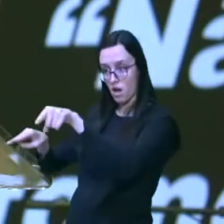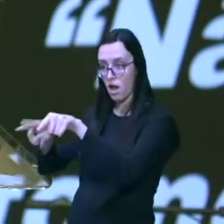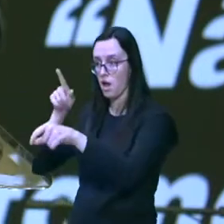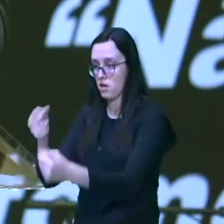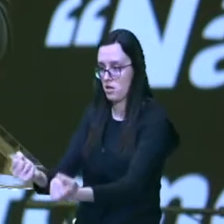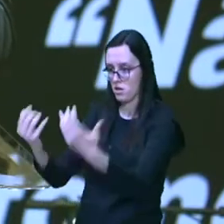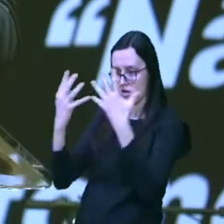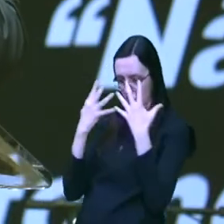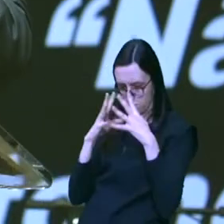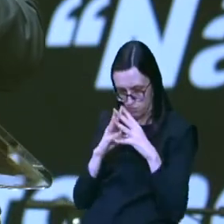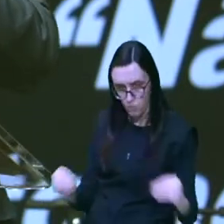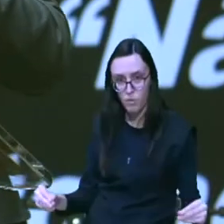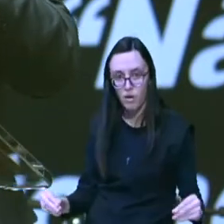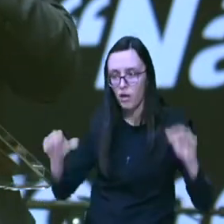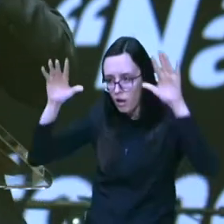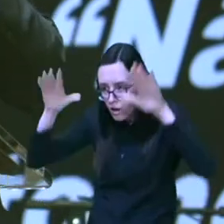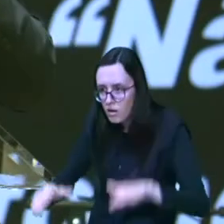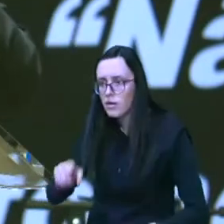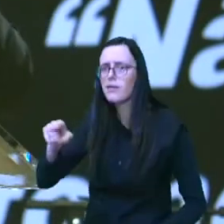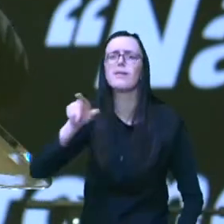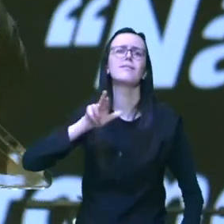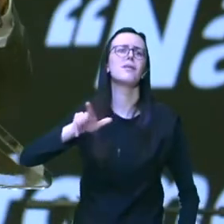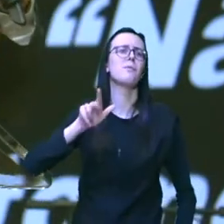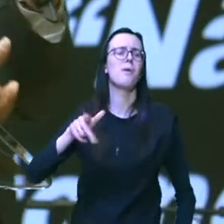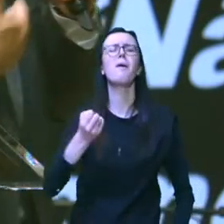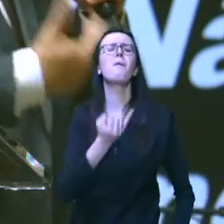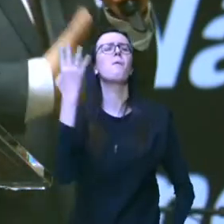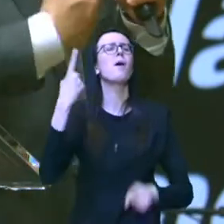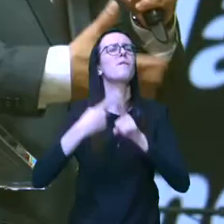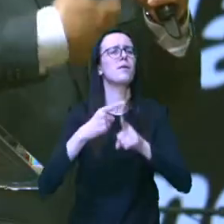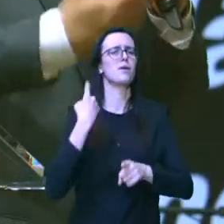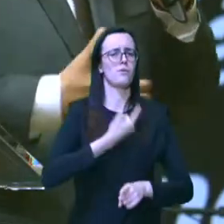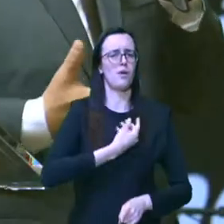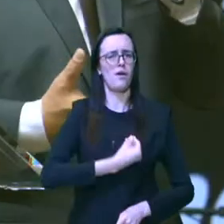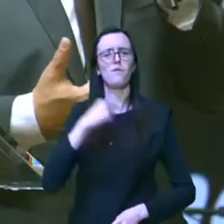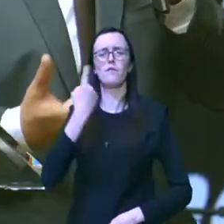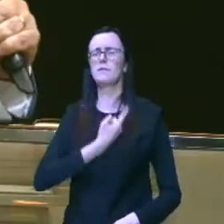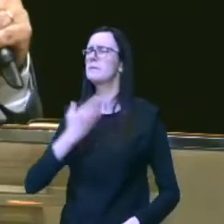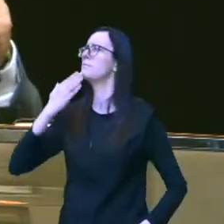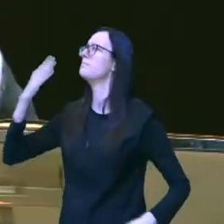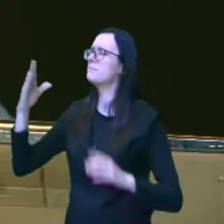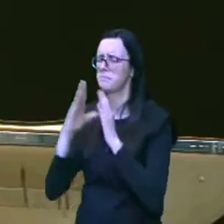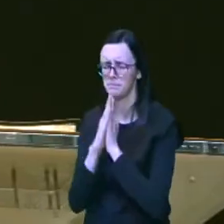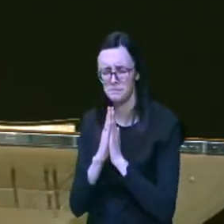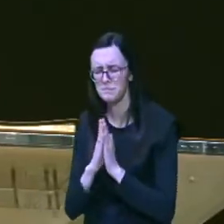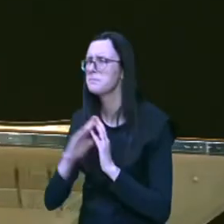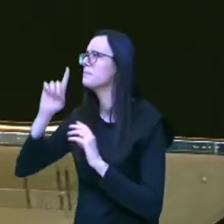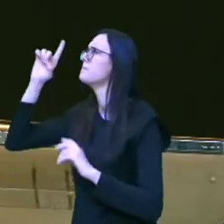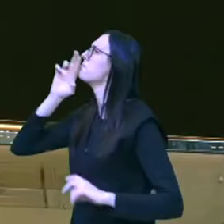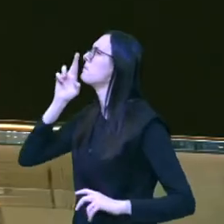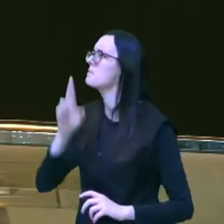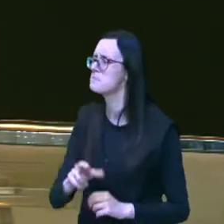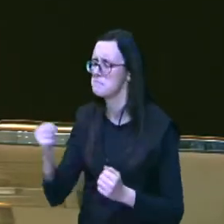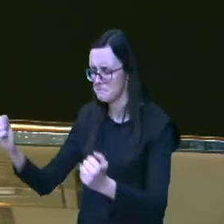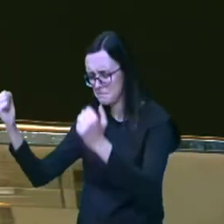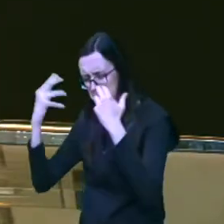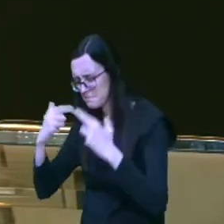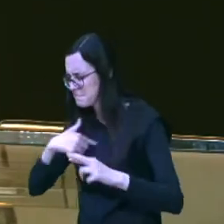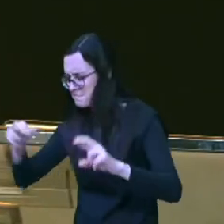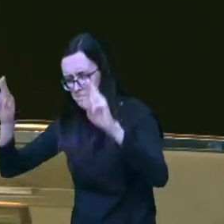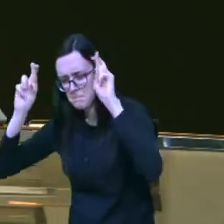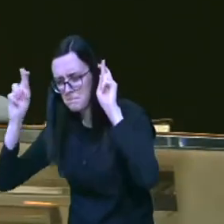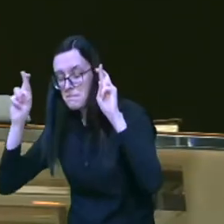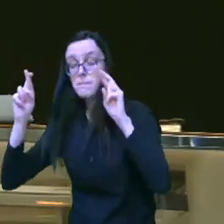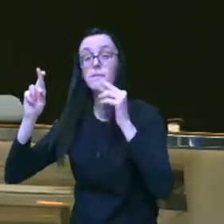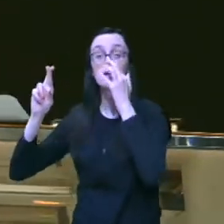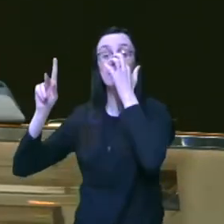acontece muitas vezes nas nossas vidas quantas vezes nós clamamos tanto por uma resposta por uma bênção naquela expectativa e